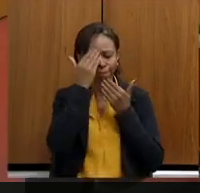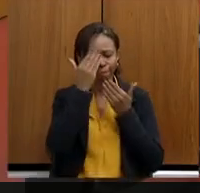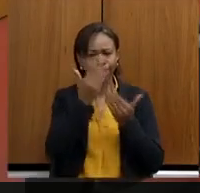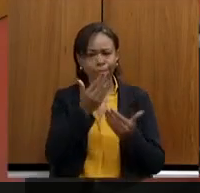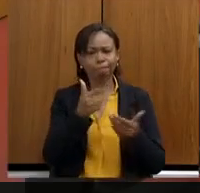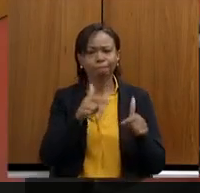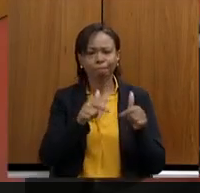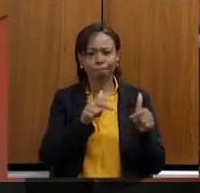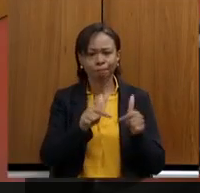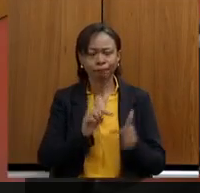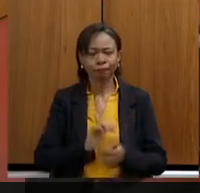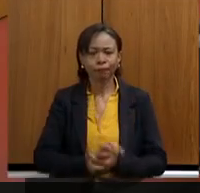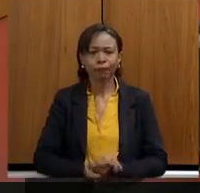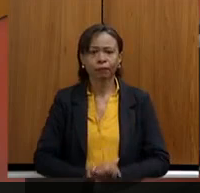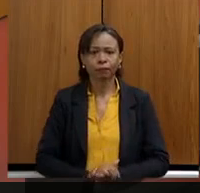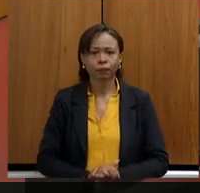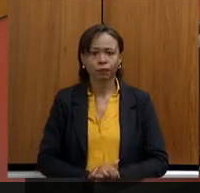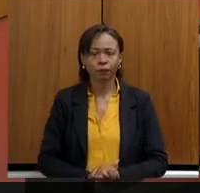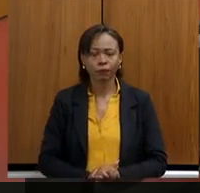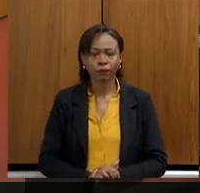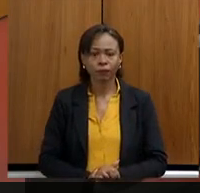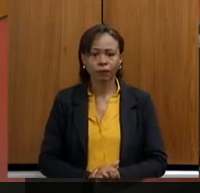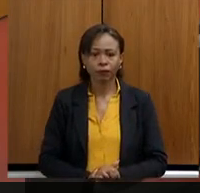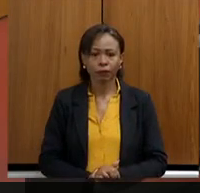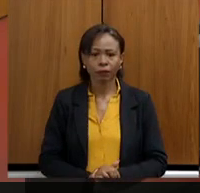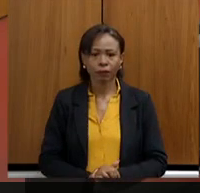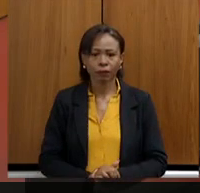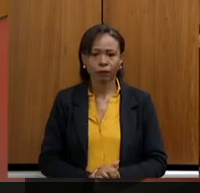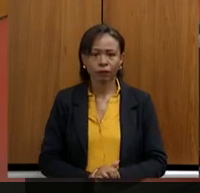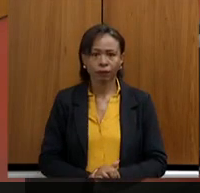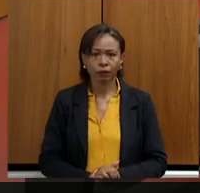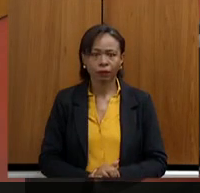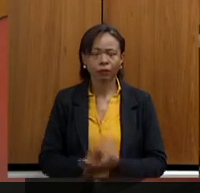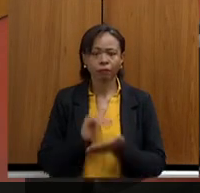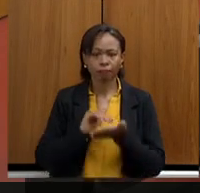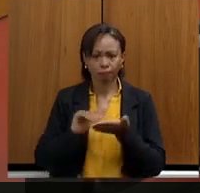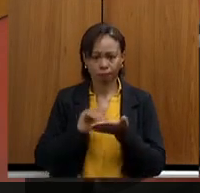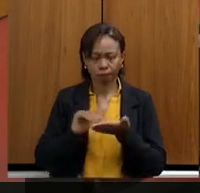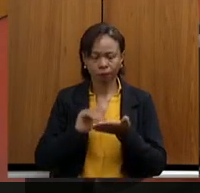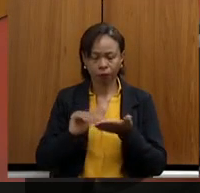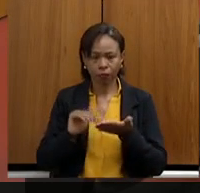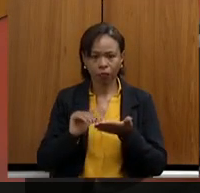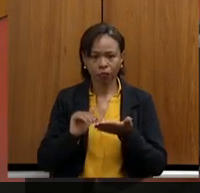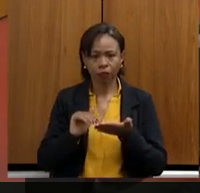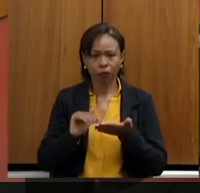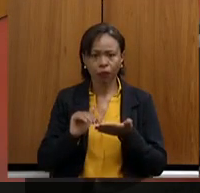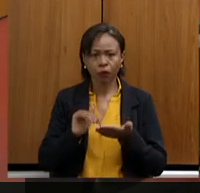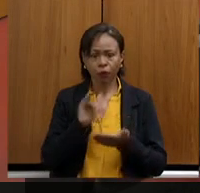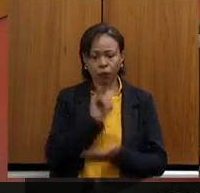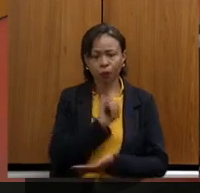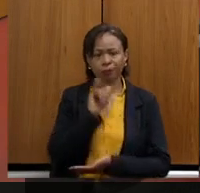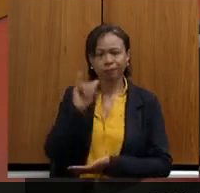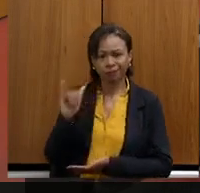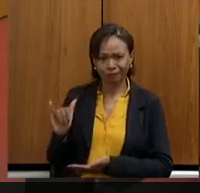Com a palavra, secretária para fazer comentário, as colocações, deputado Gil Pereira.